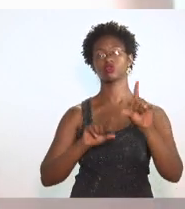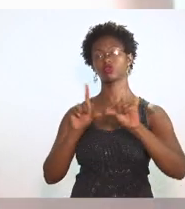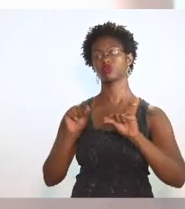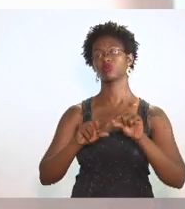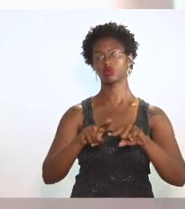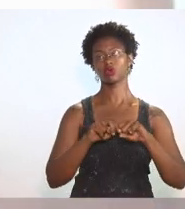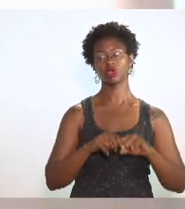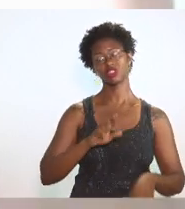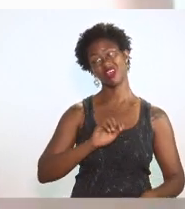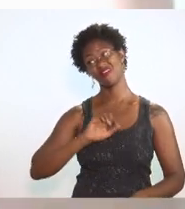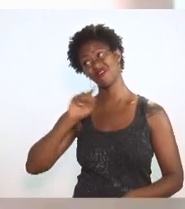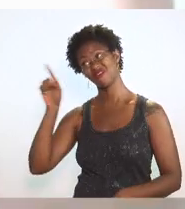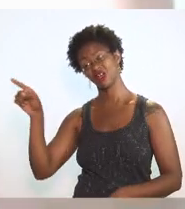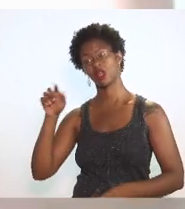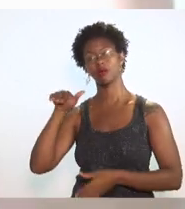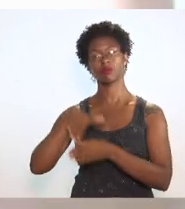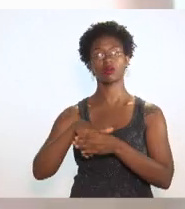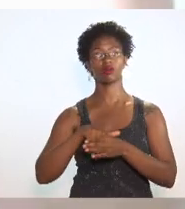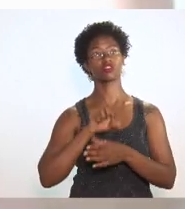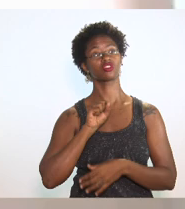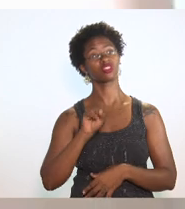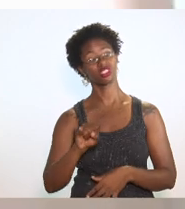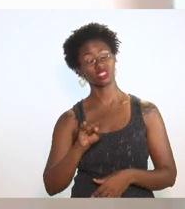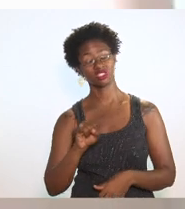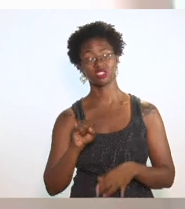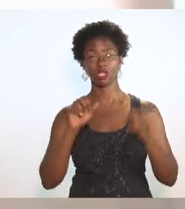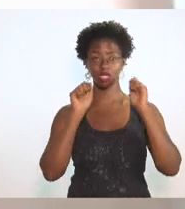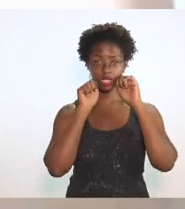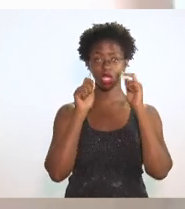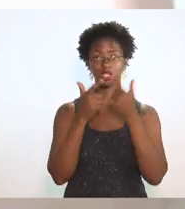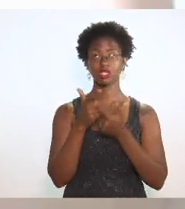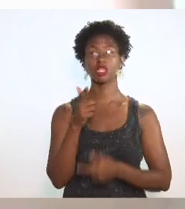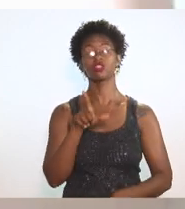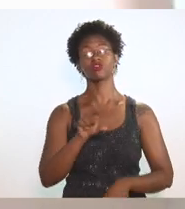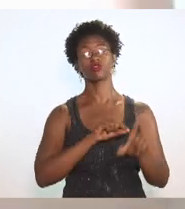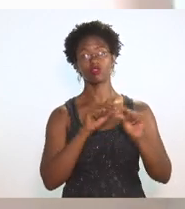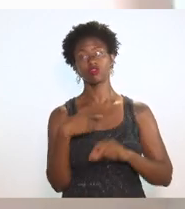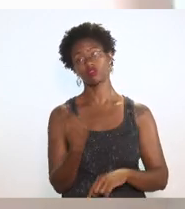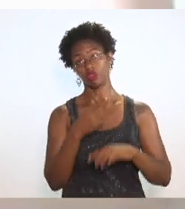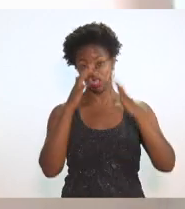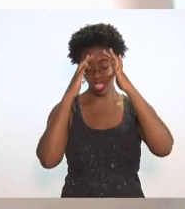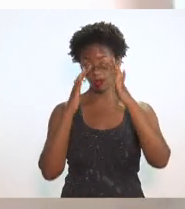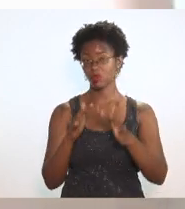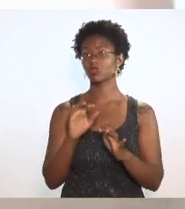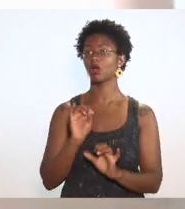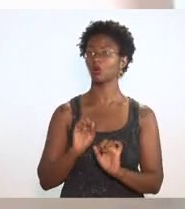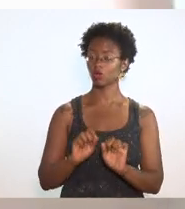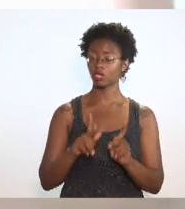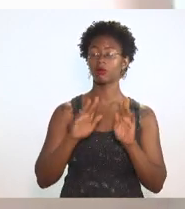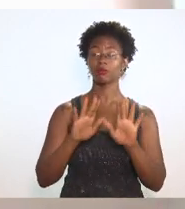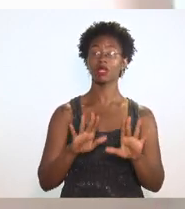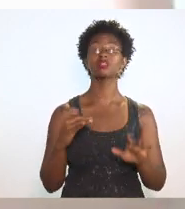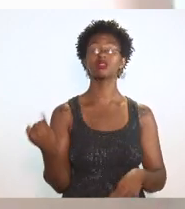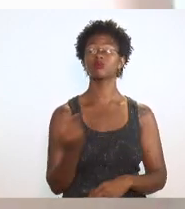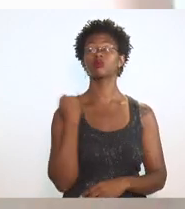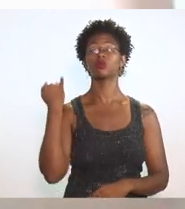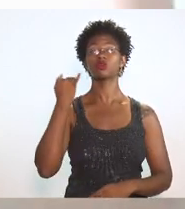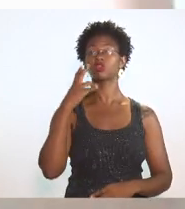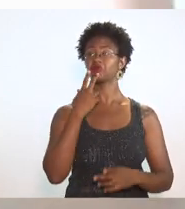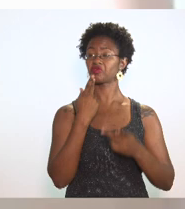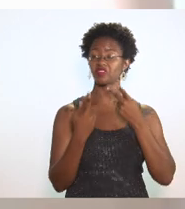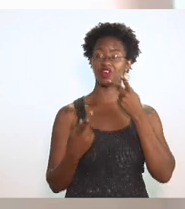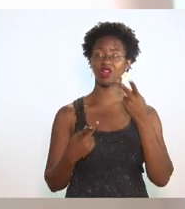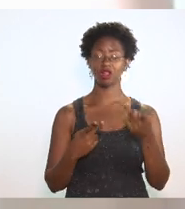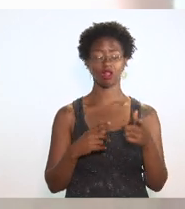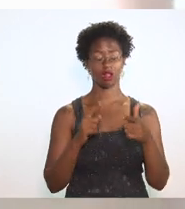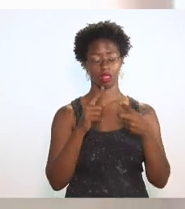levada a plenário, e se a Assembleia sim decidir, nós estamos aqui para cumprir. Mas é importante que nós ressaltemos dois aspectos